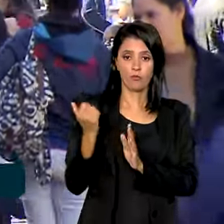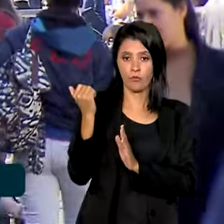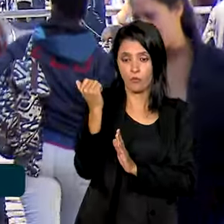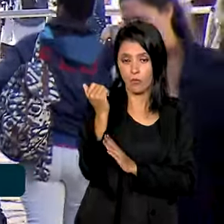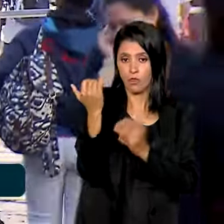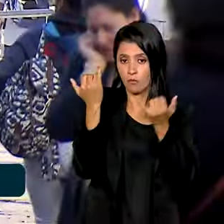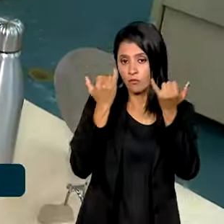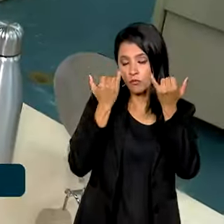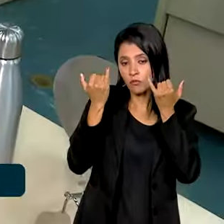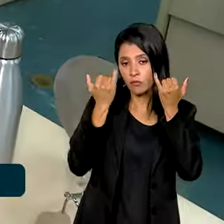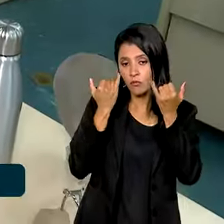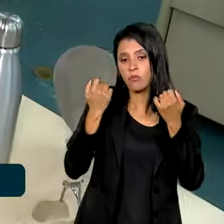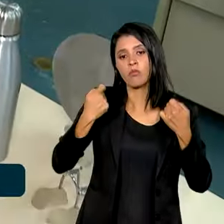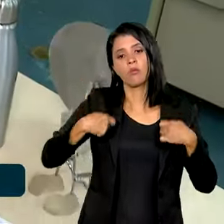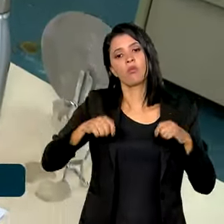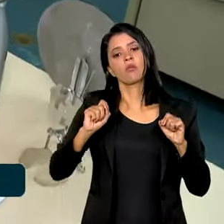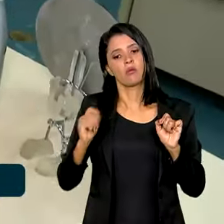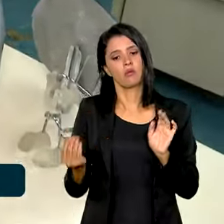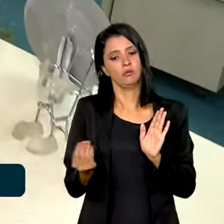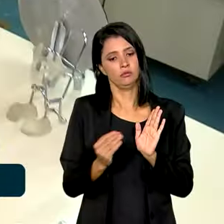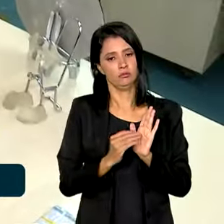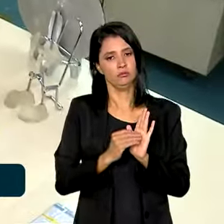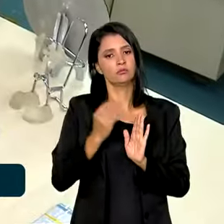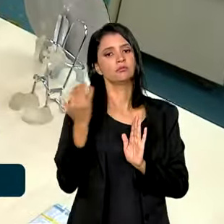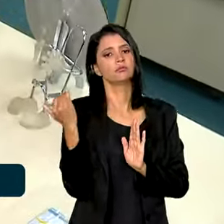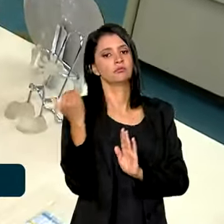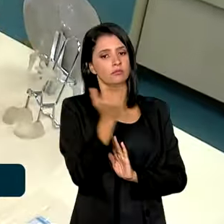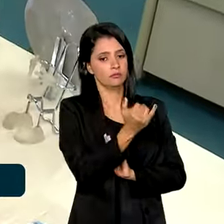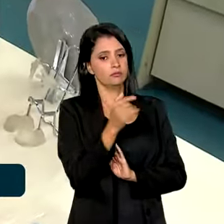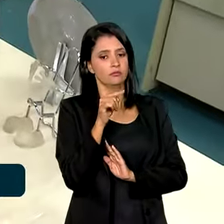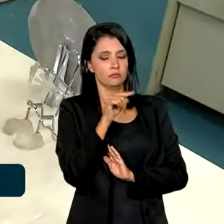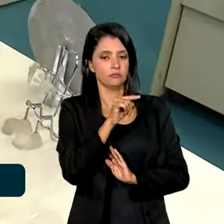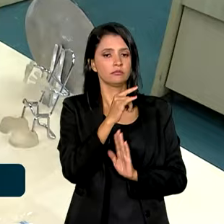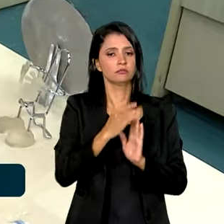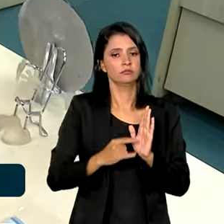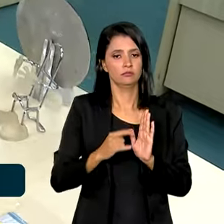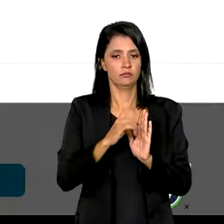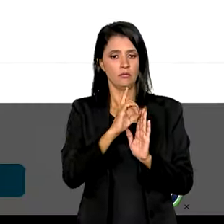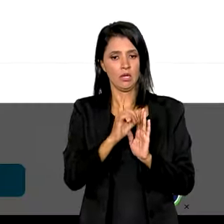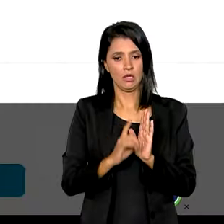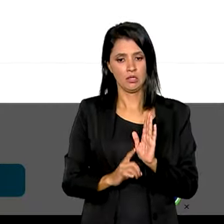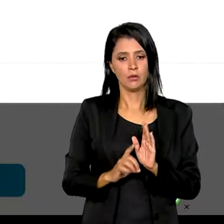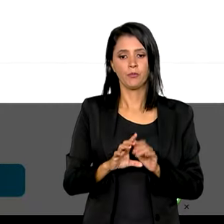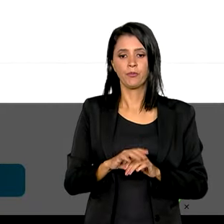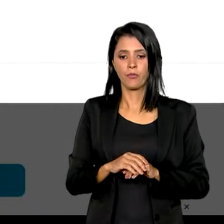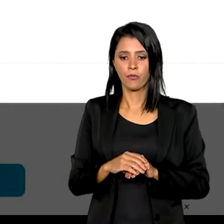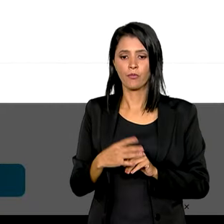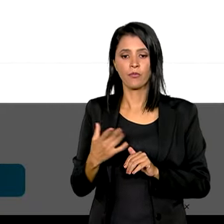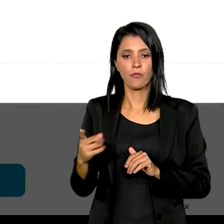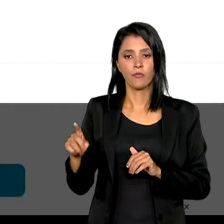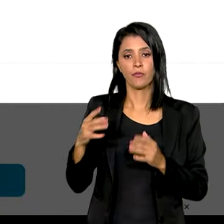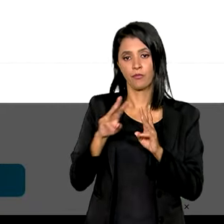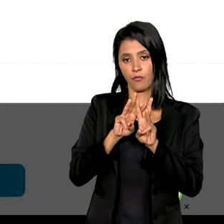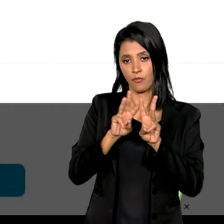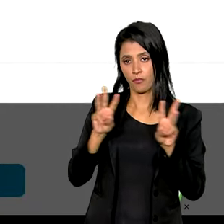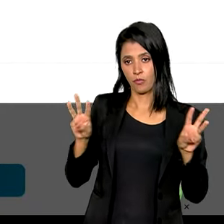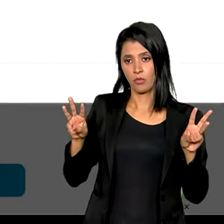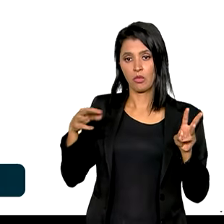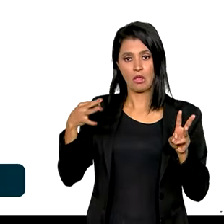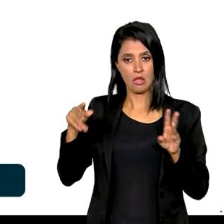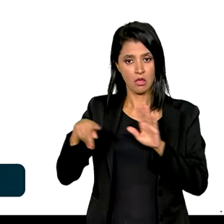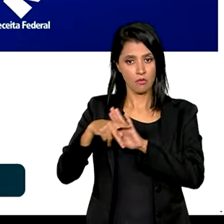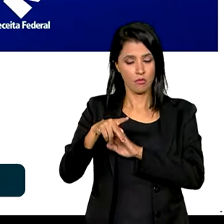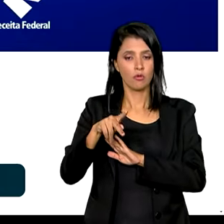das informações que precisam ser prestadas na ficha de declaração. E a página na internet do